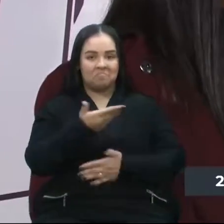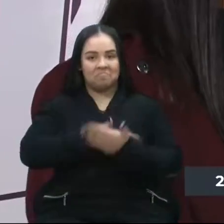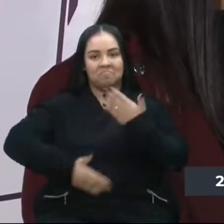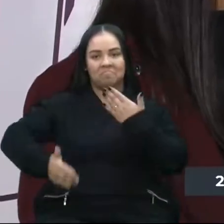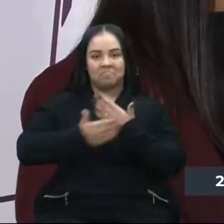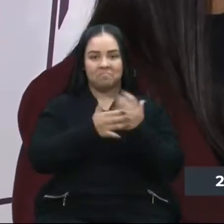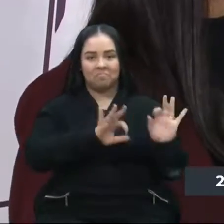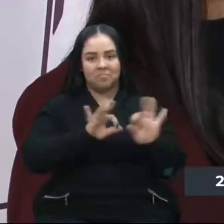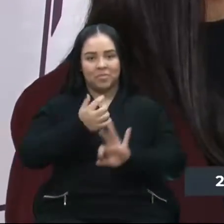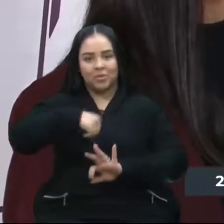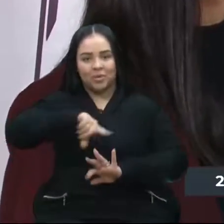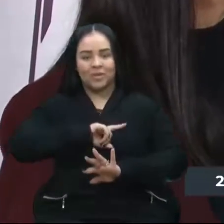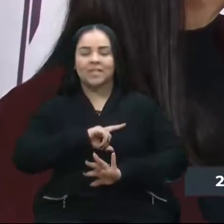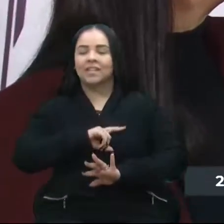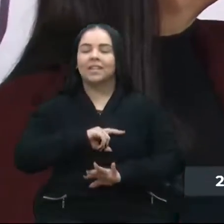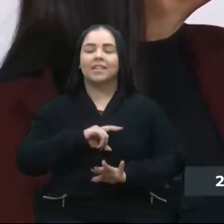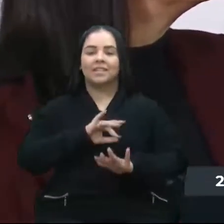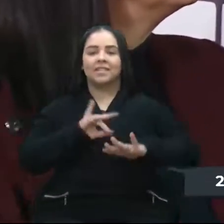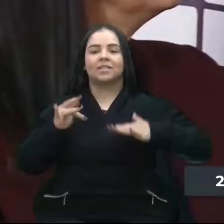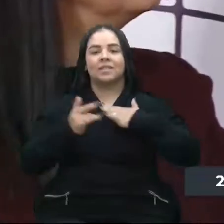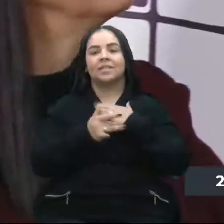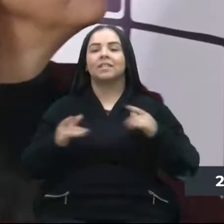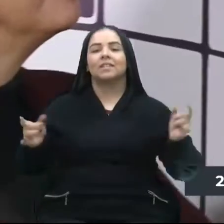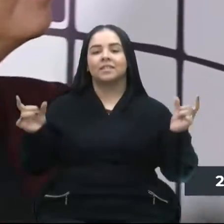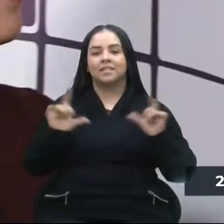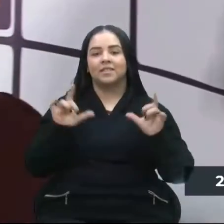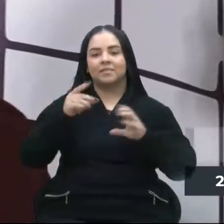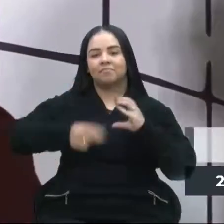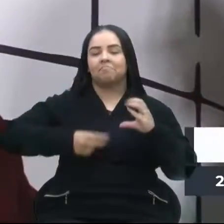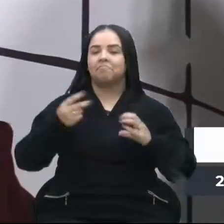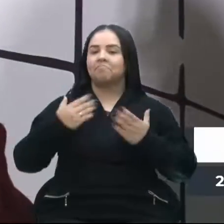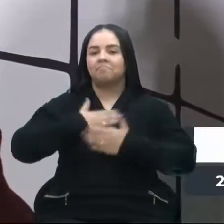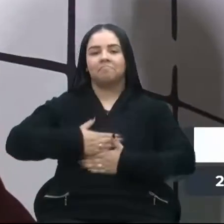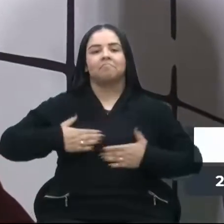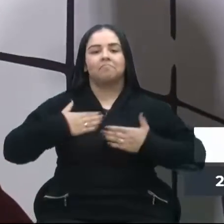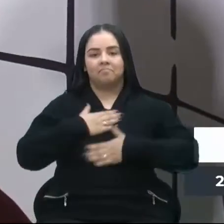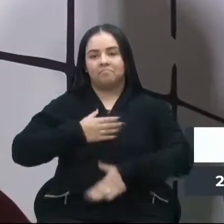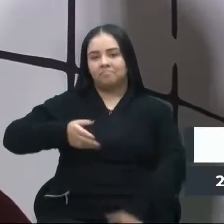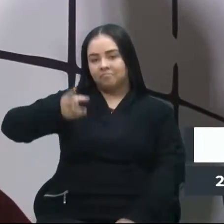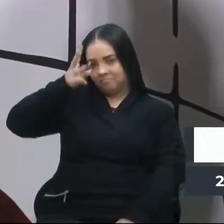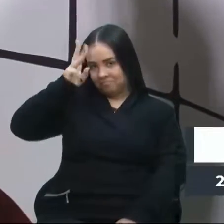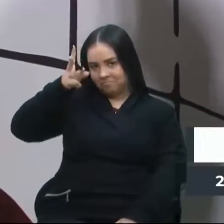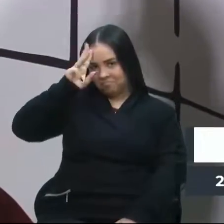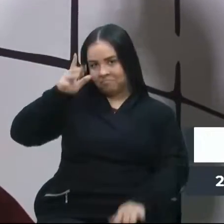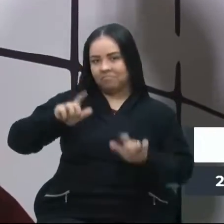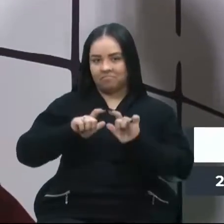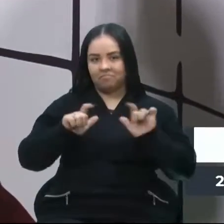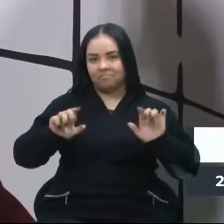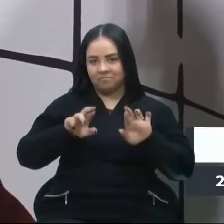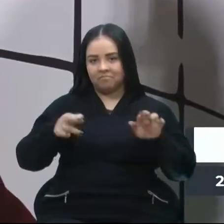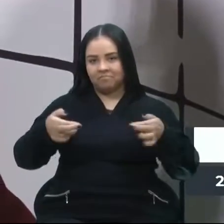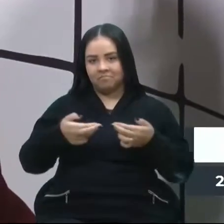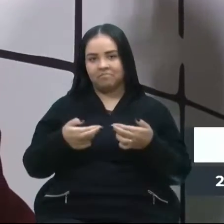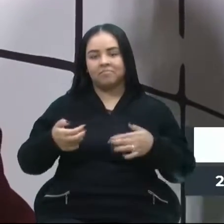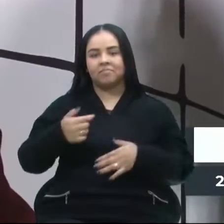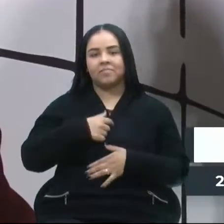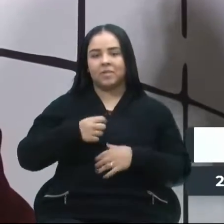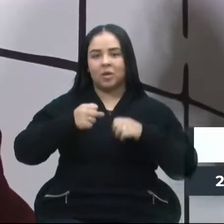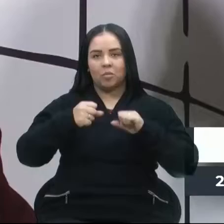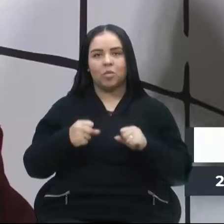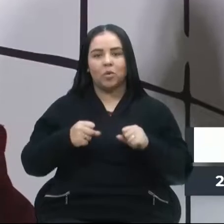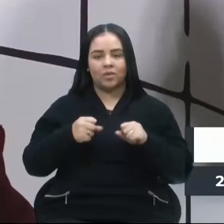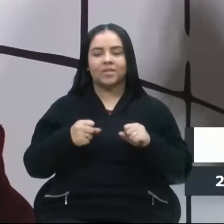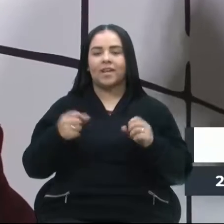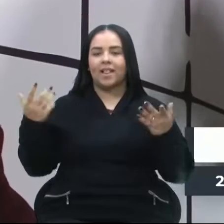pelas redes sociais e a TV Câmara. É uma satisfação com certeza nessa terça-feira, nesse grande expediente, poder estar